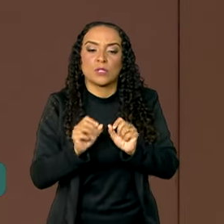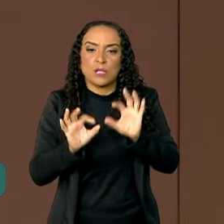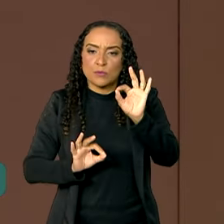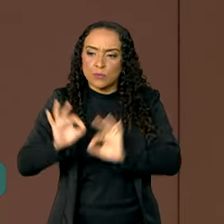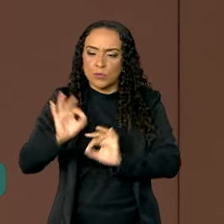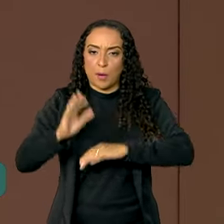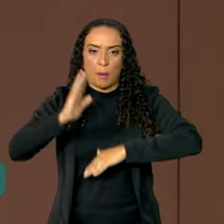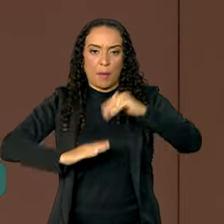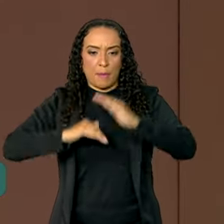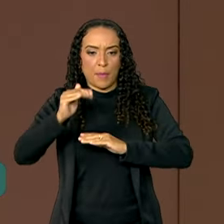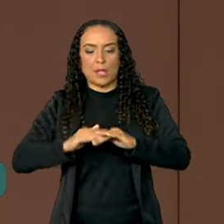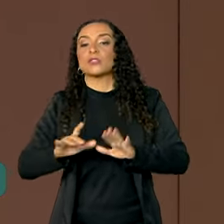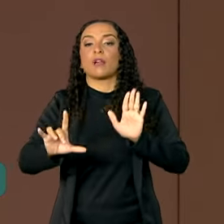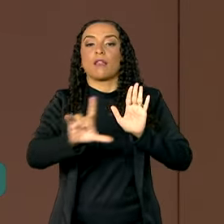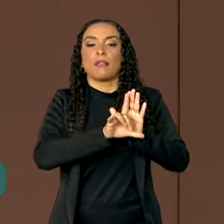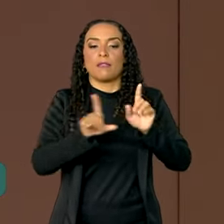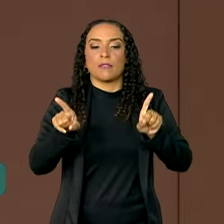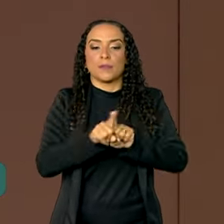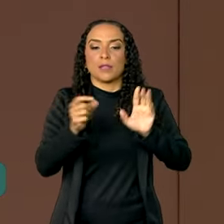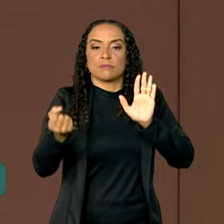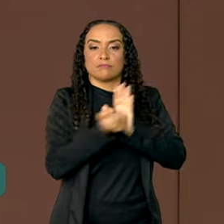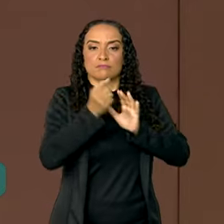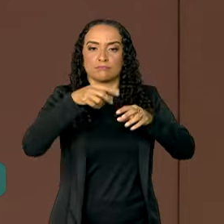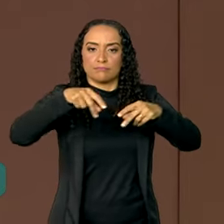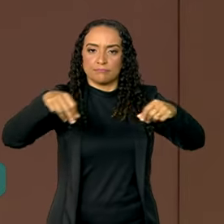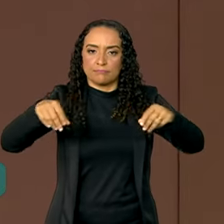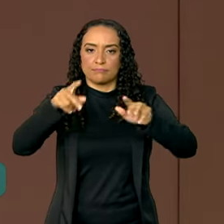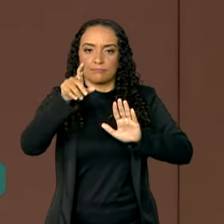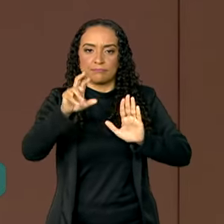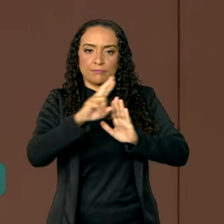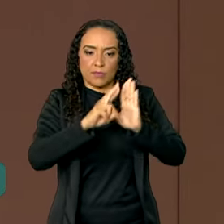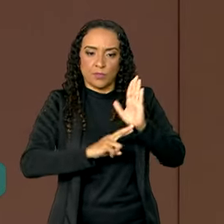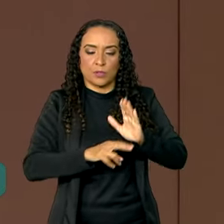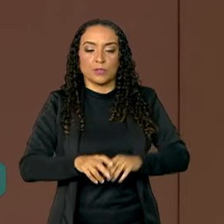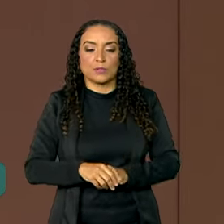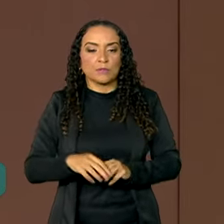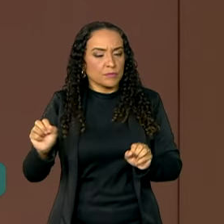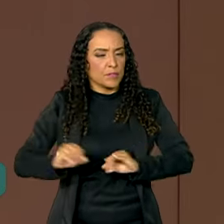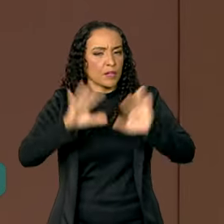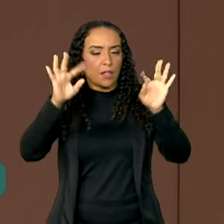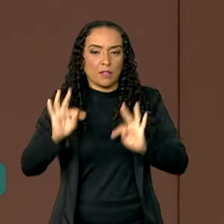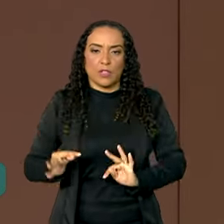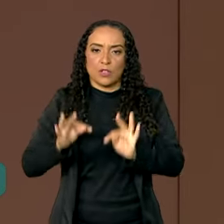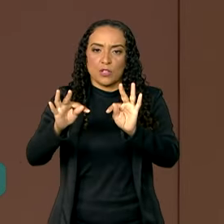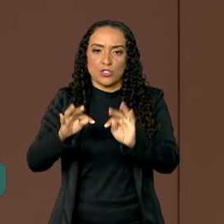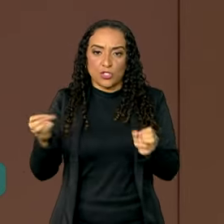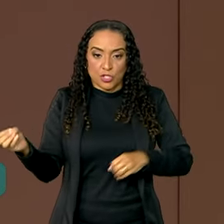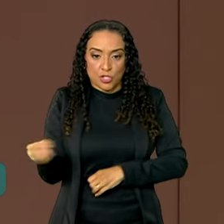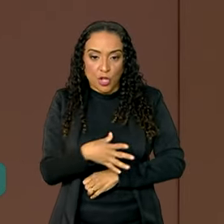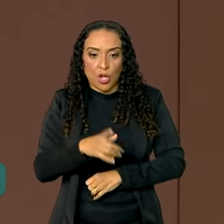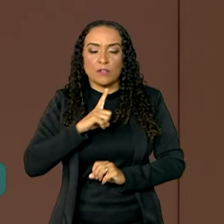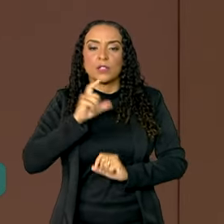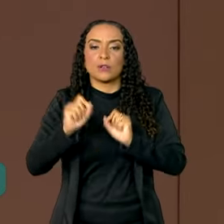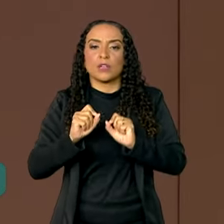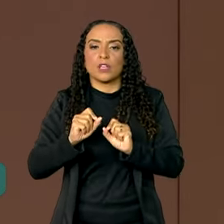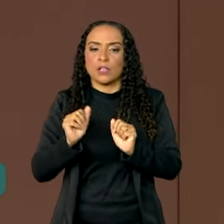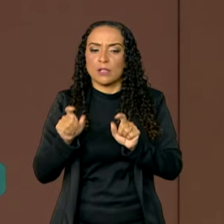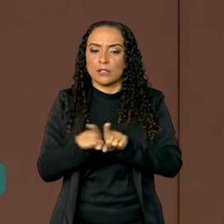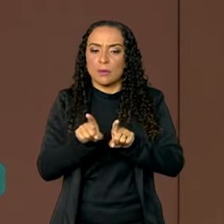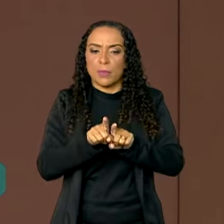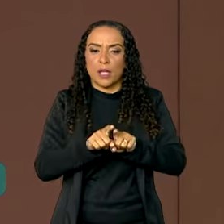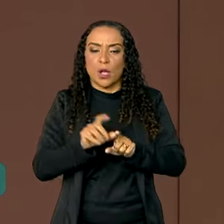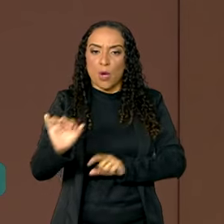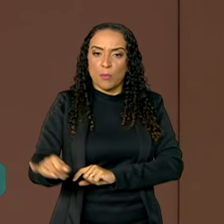nossas práticas, legislações e marcos regulatórios. Ficou claro que as tecnologias emergentes trazem consigo tanto